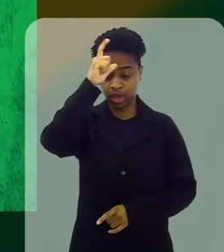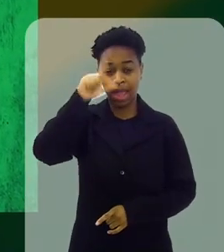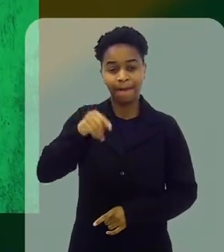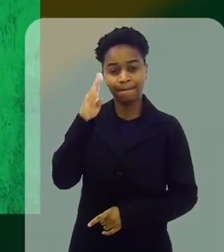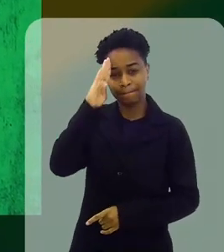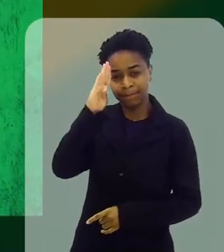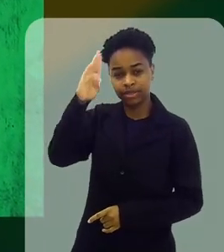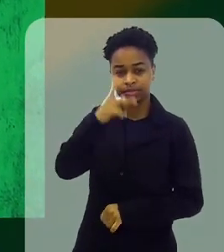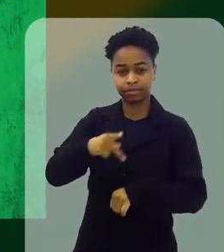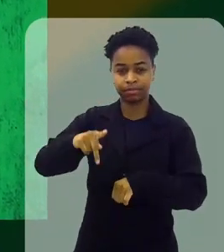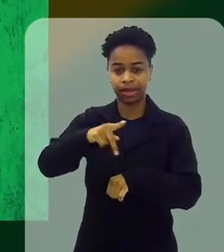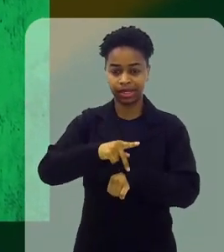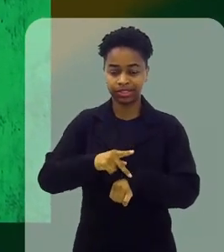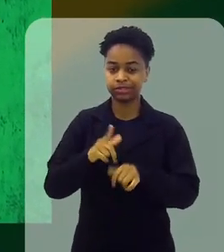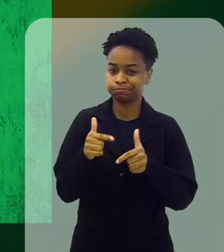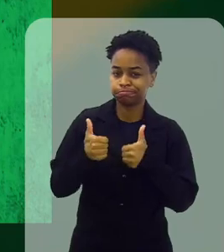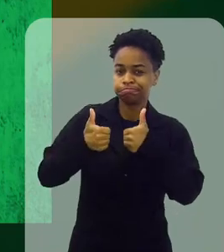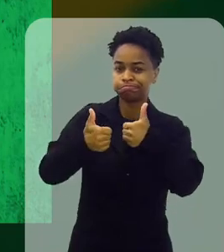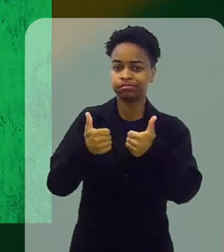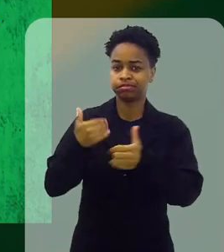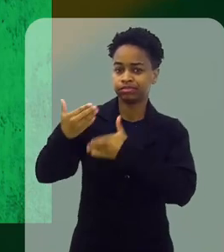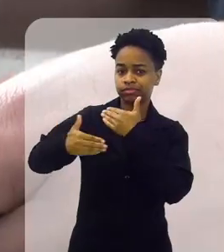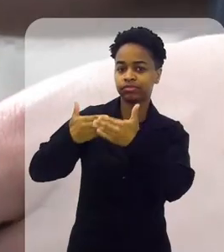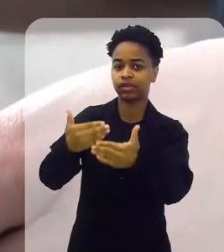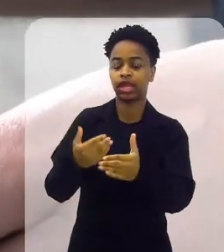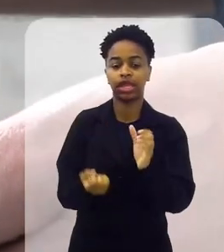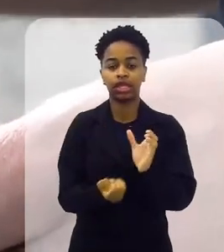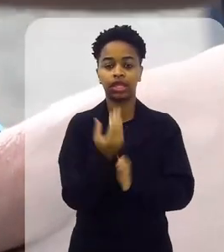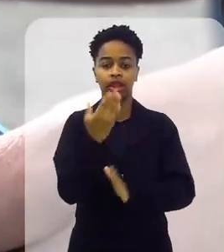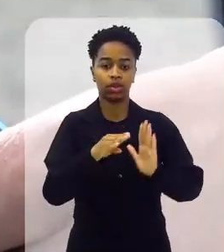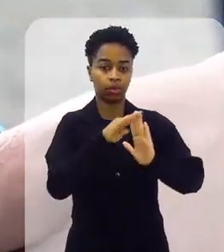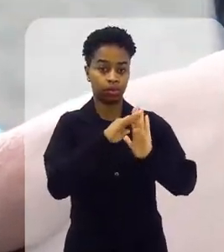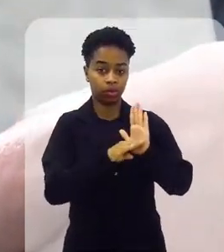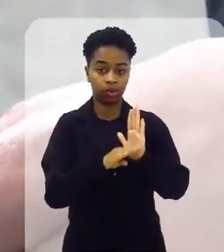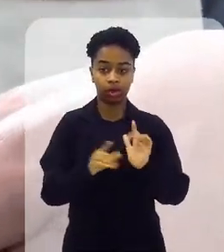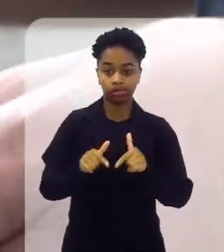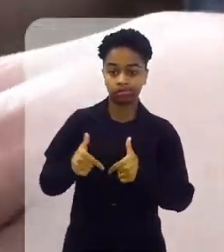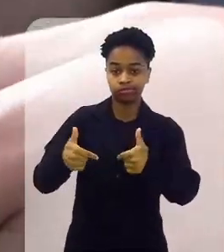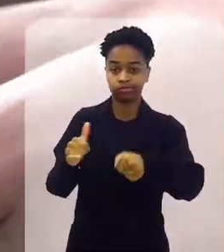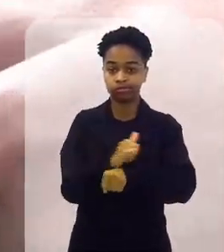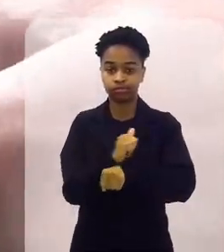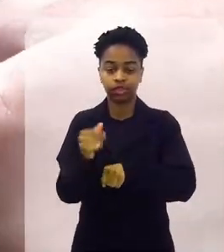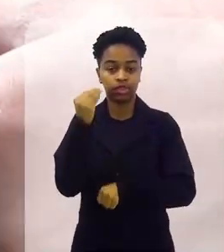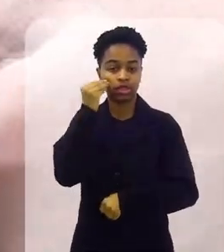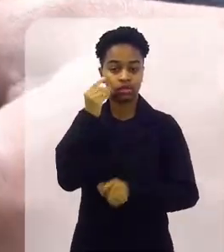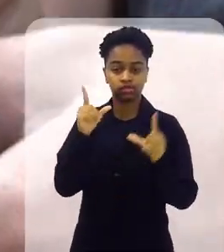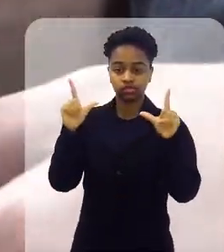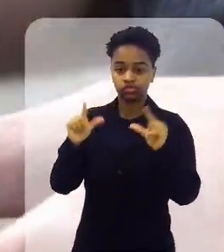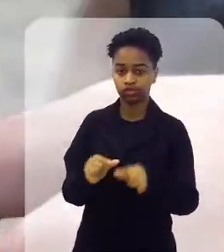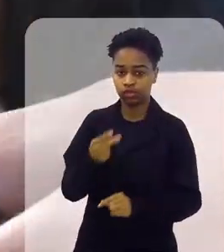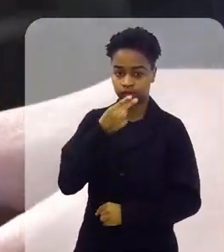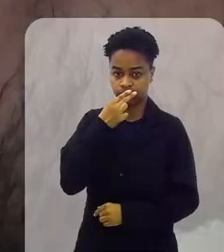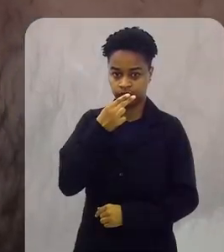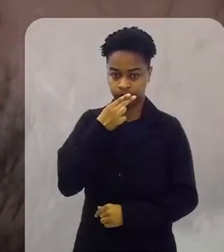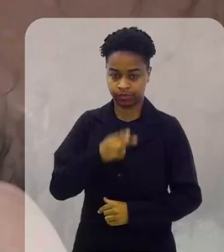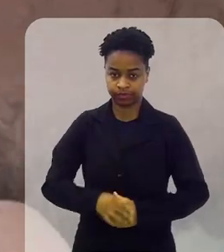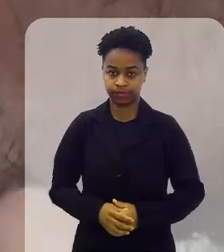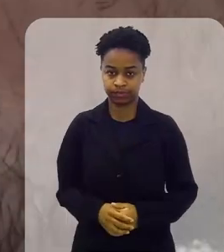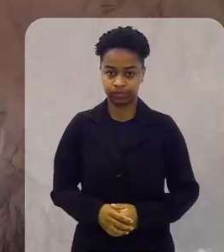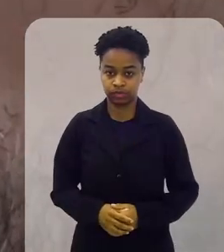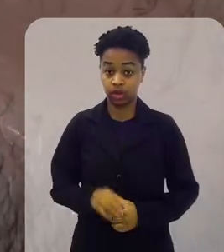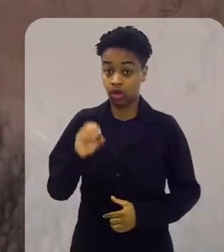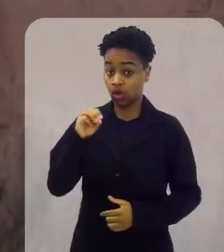topo da lista de países mais bem sucedidos na implementação de medidas para reduzir o hábito de fumar.